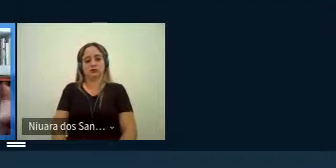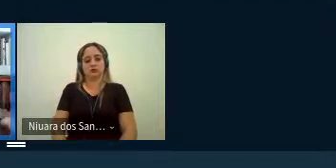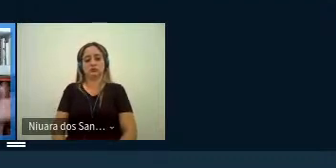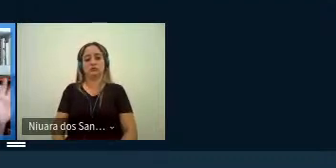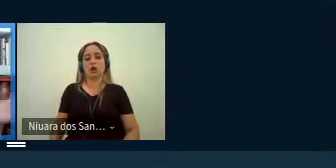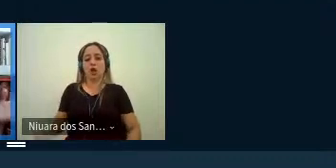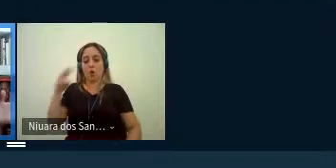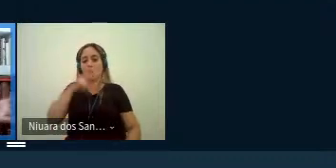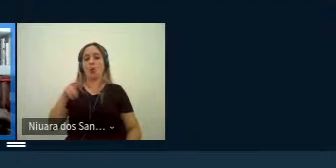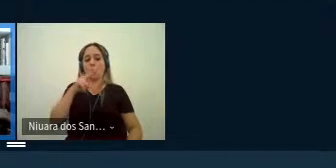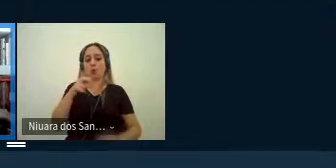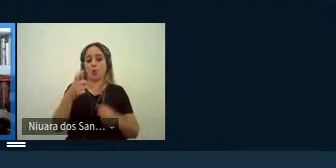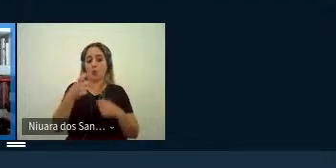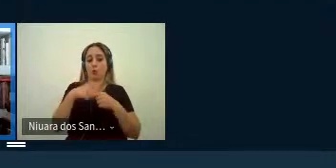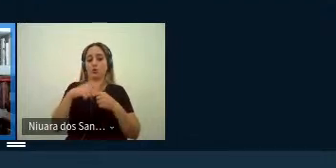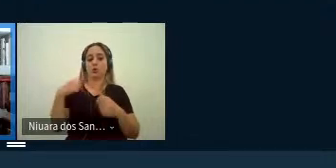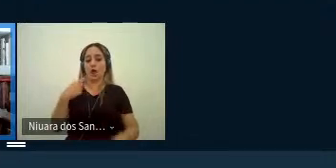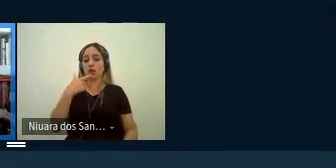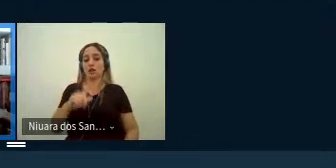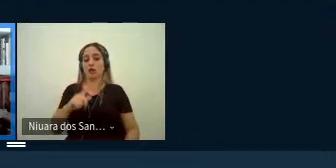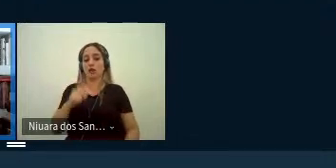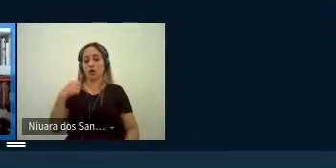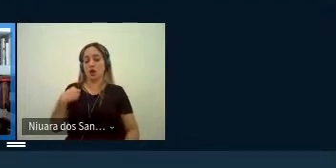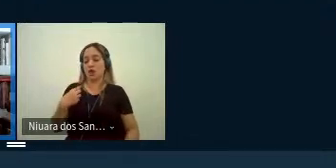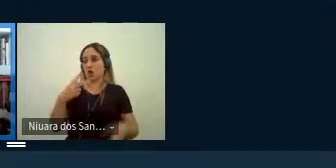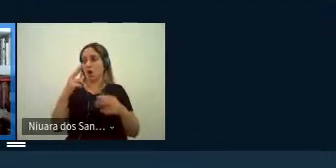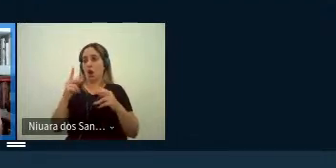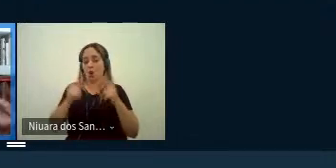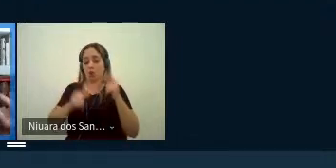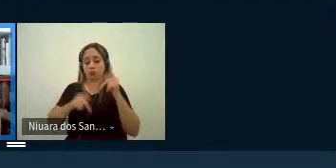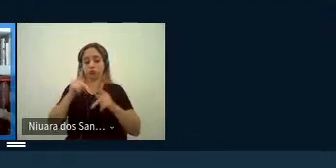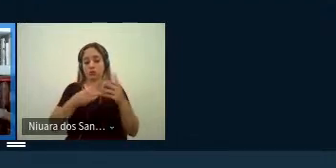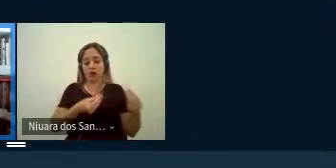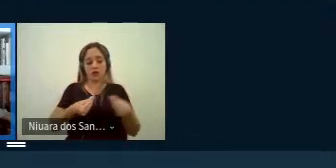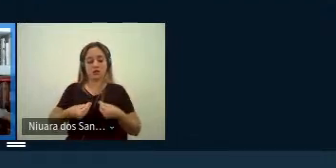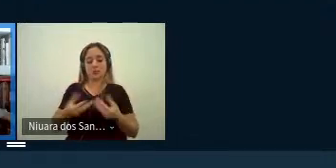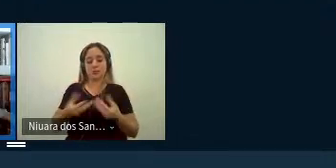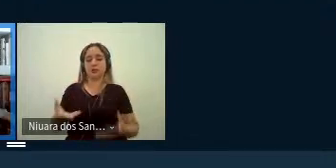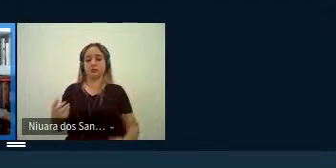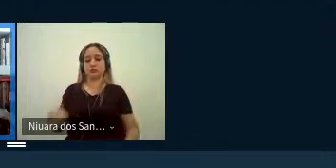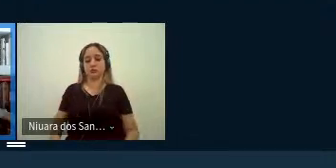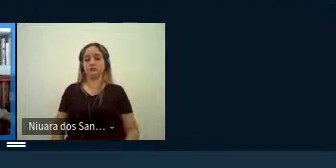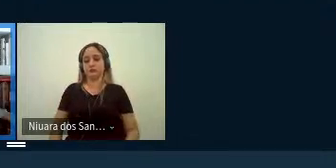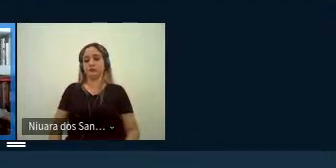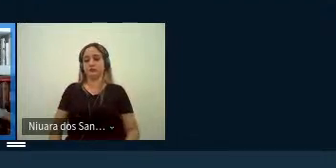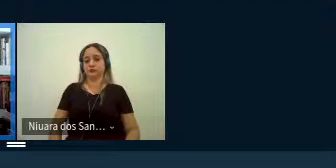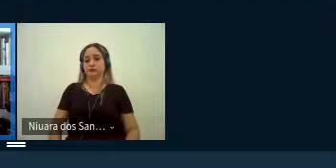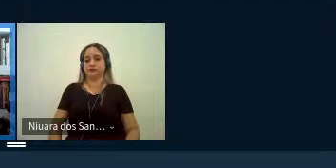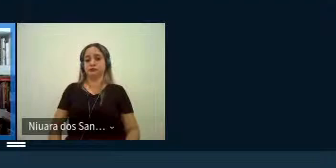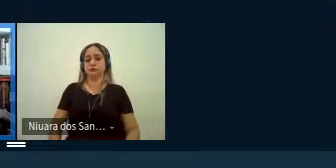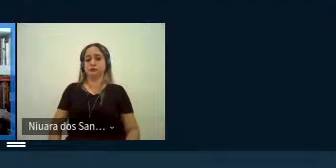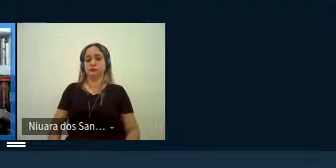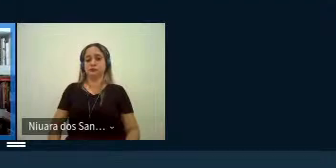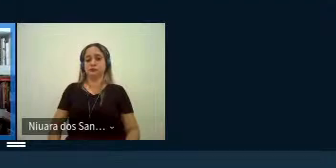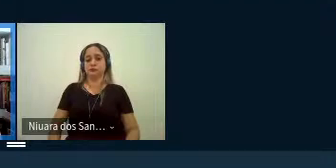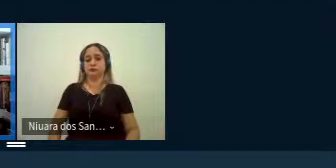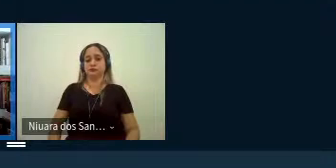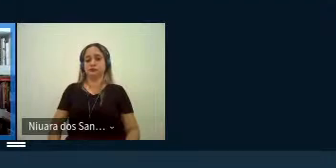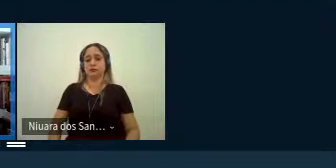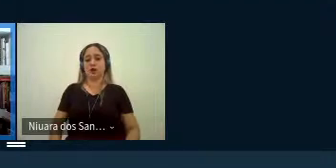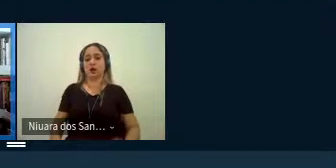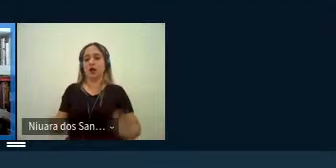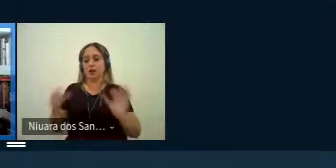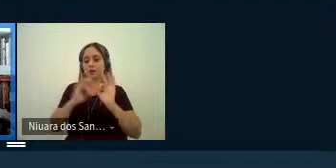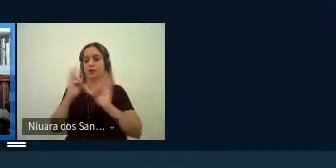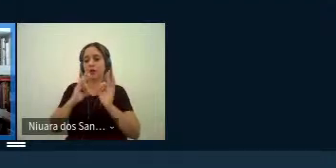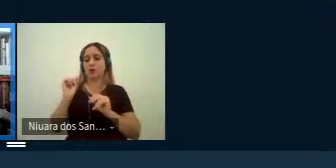voltados sempre à língua e ao público recebidor em outros termos segundo a própria Pouque né ela preservava então